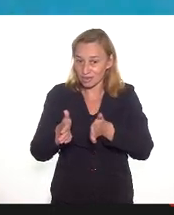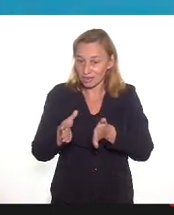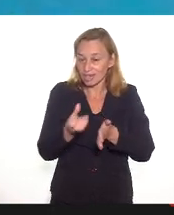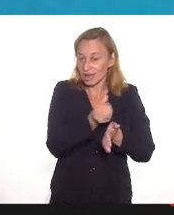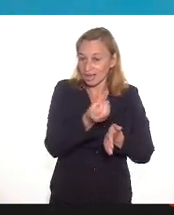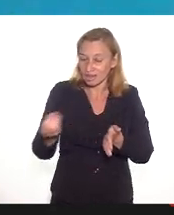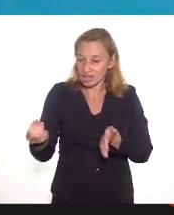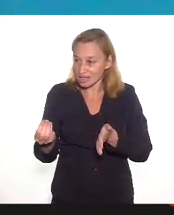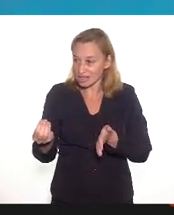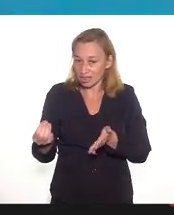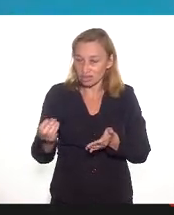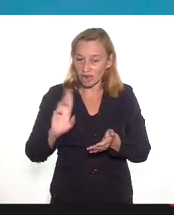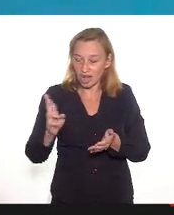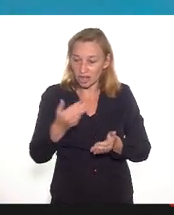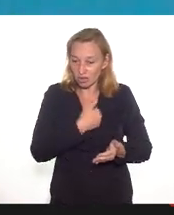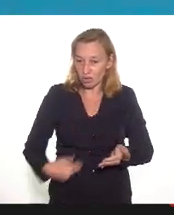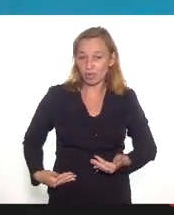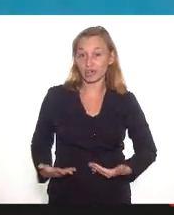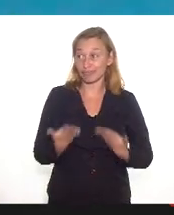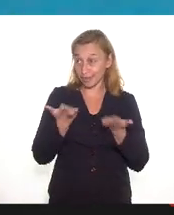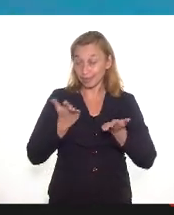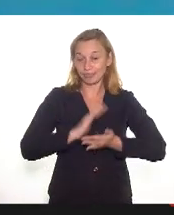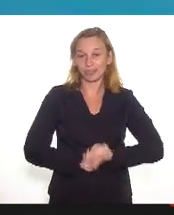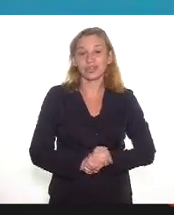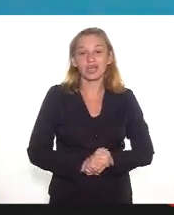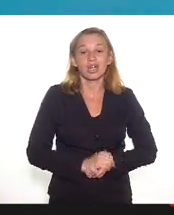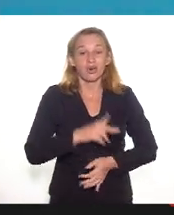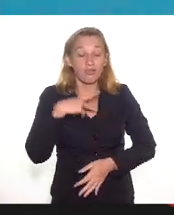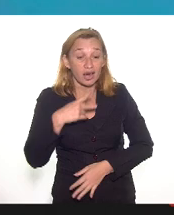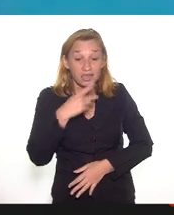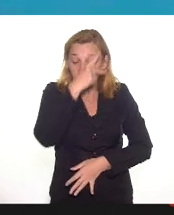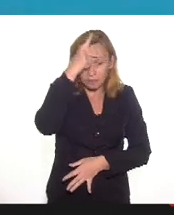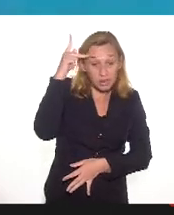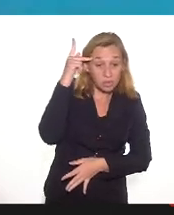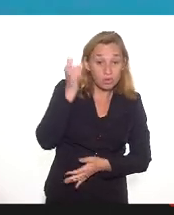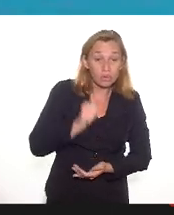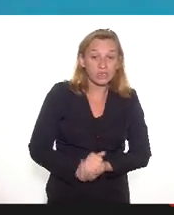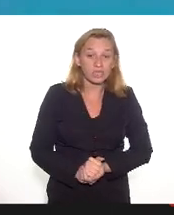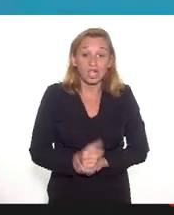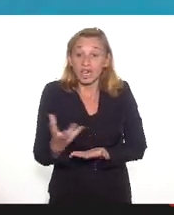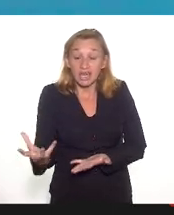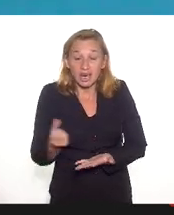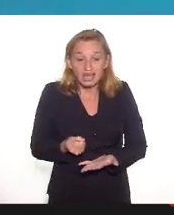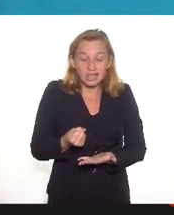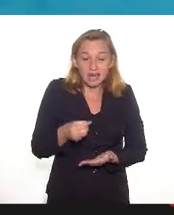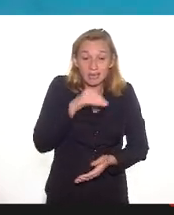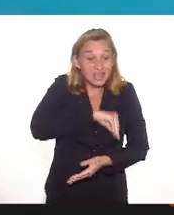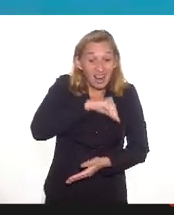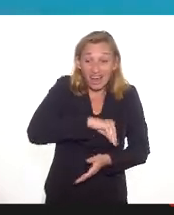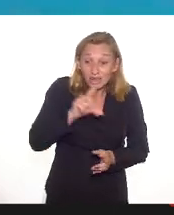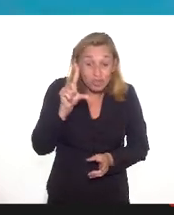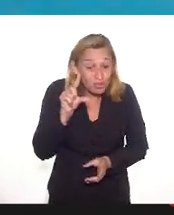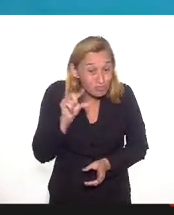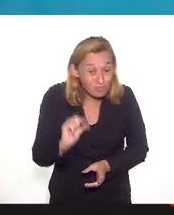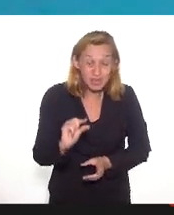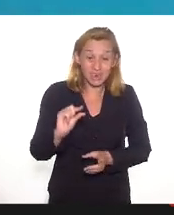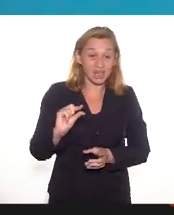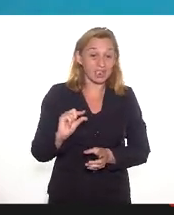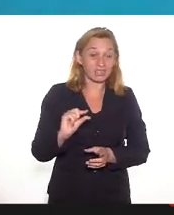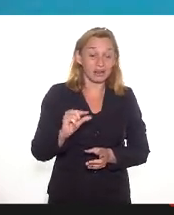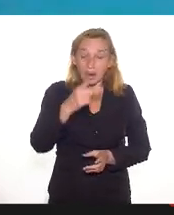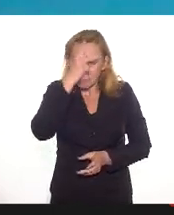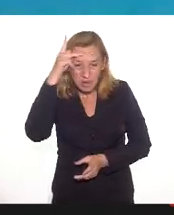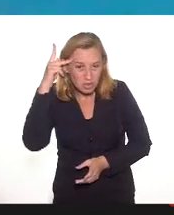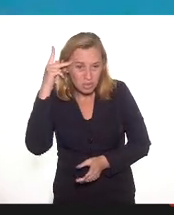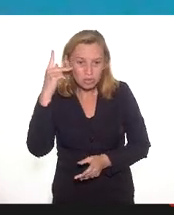assílio emergencial para o setor da cultura, né, e a gente está falando de pessoas que recebem salários baixos, pessoas que são graduadas,